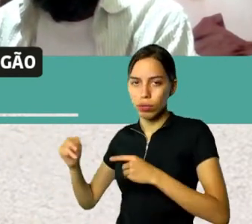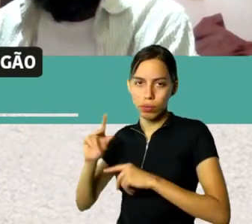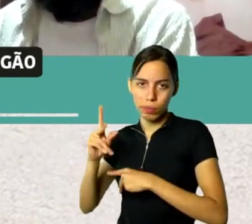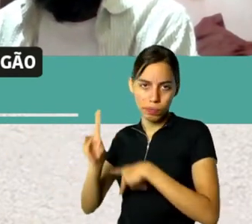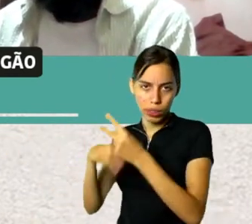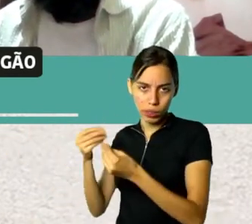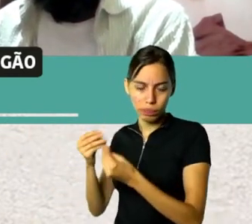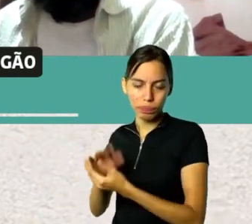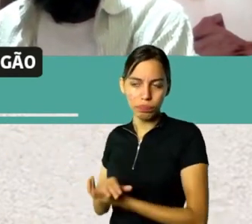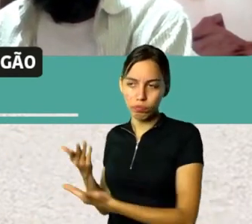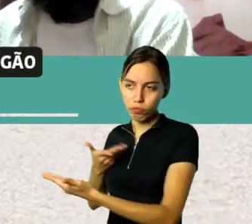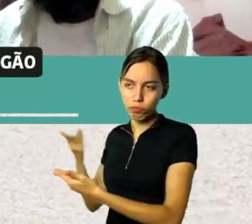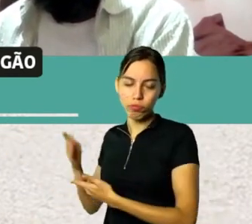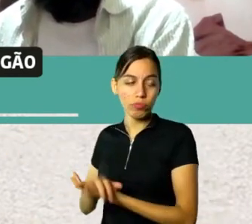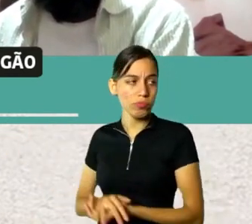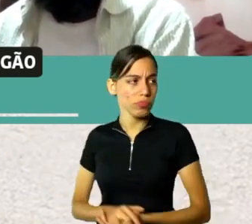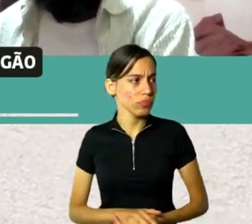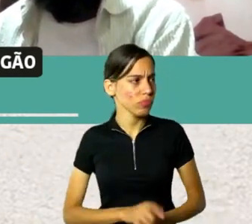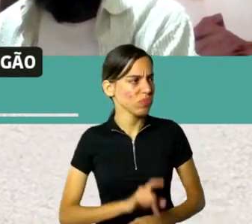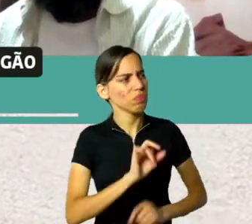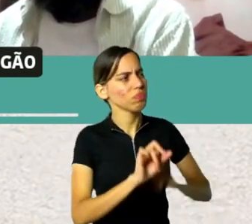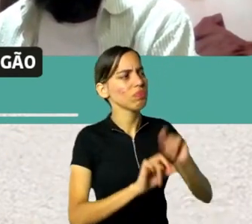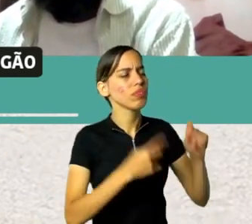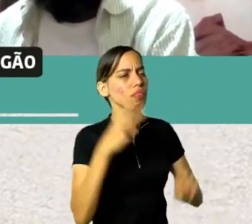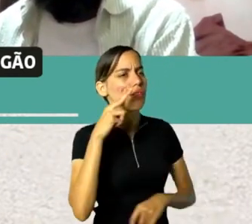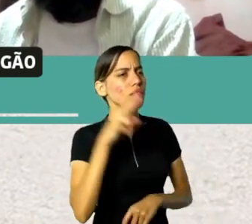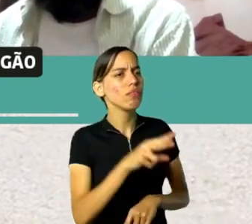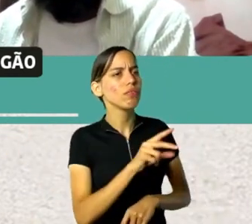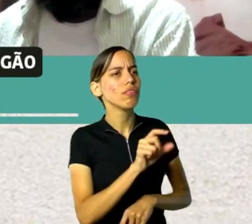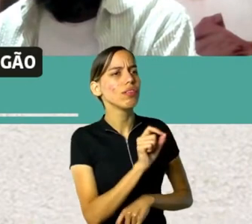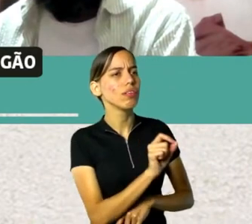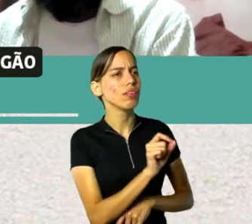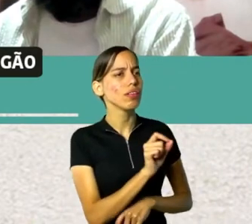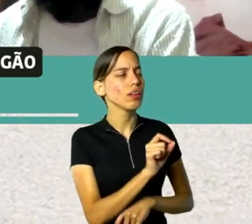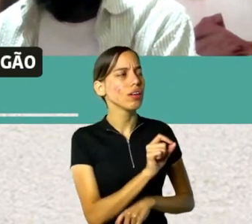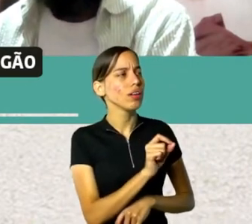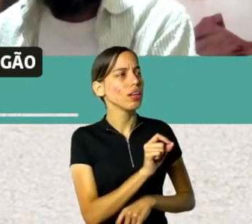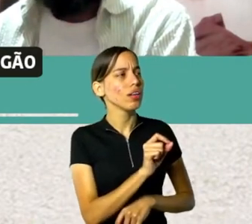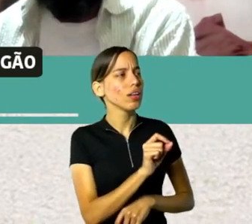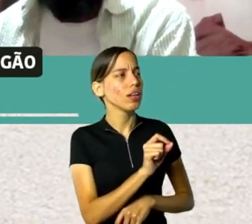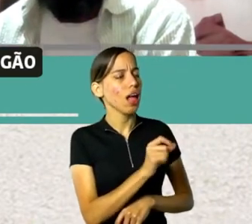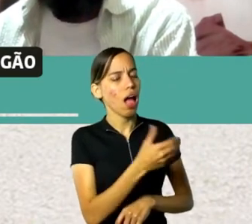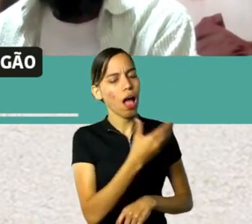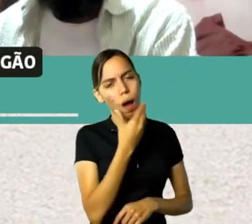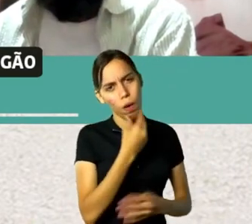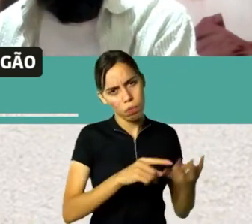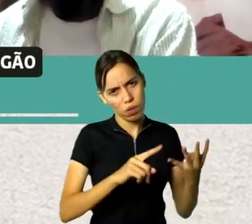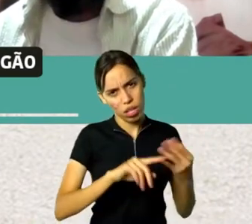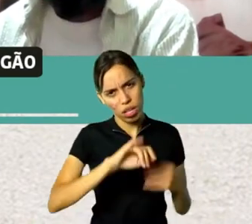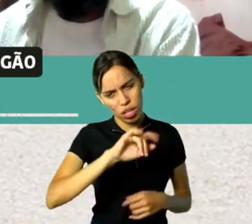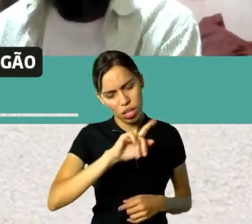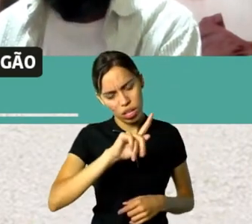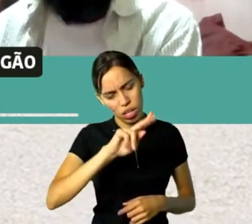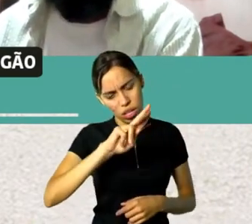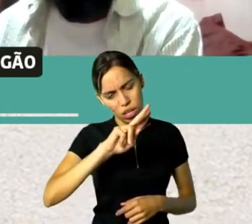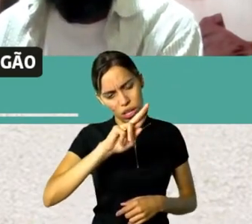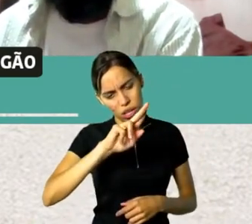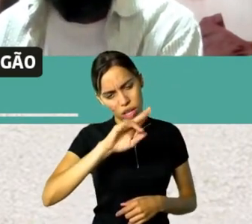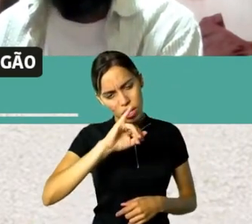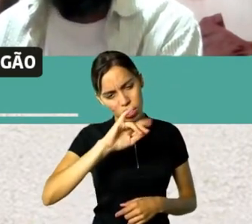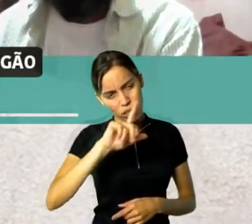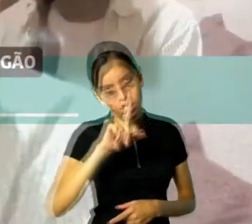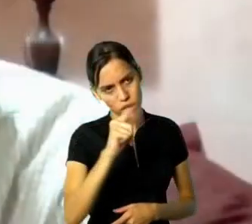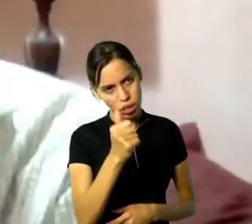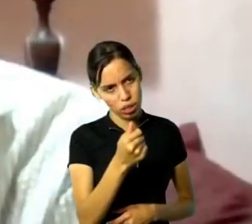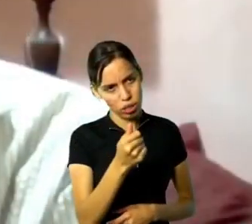pelo que eu observei, assim, o Niar sempre foi muito querido por todo mundo, né? Todo mundo. Ele, inclusive, não tinha lado